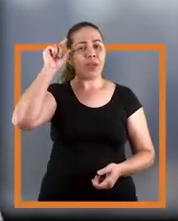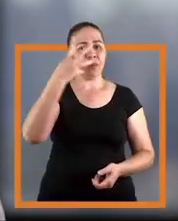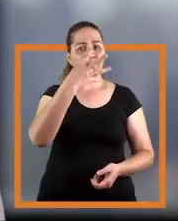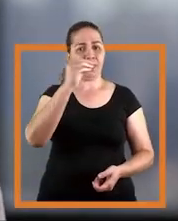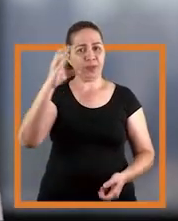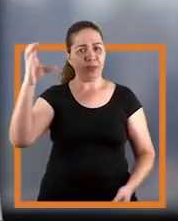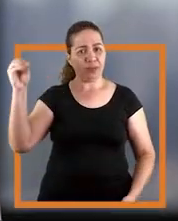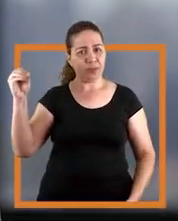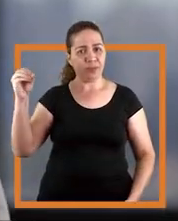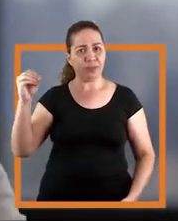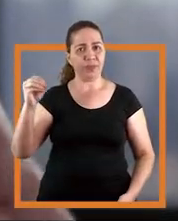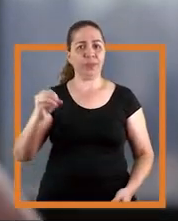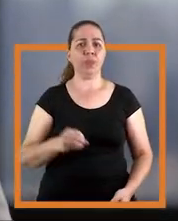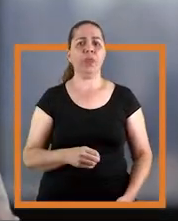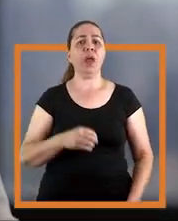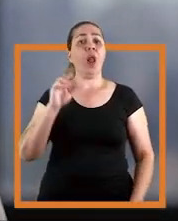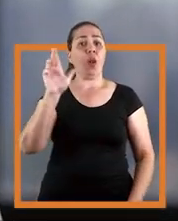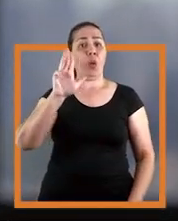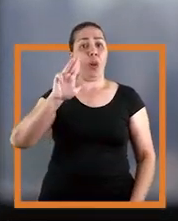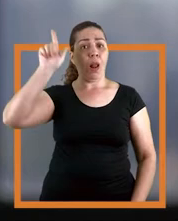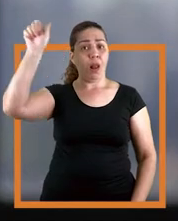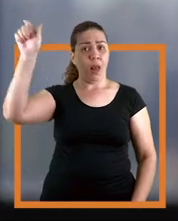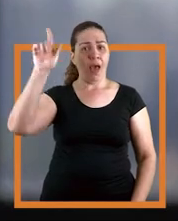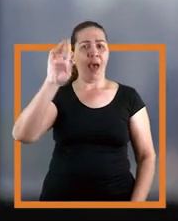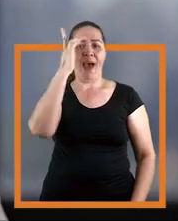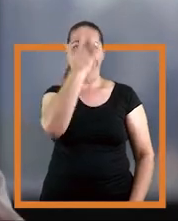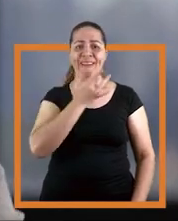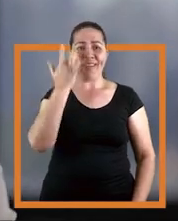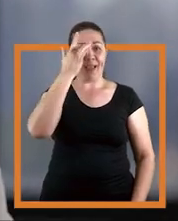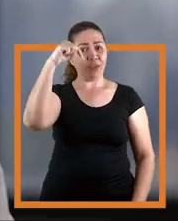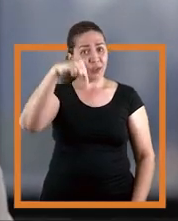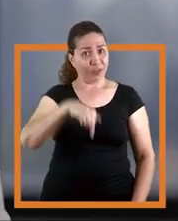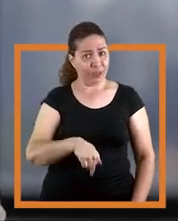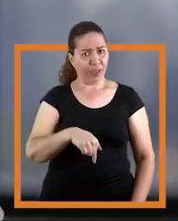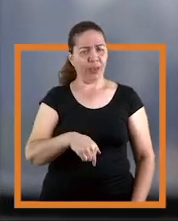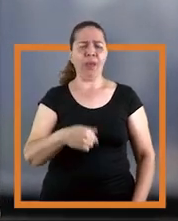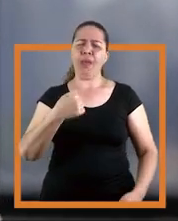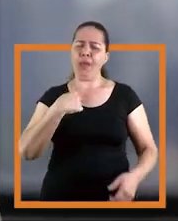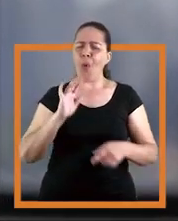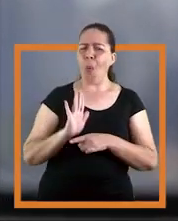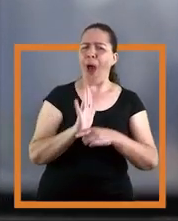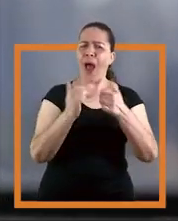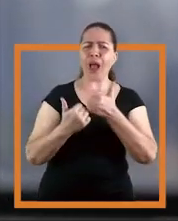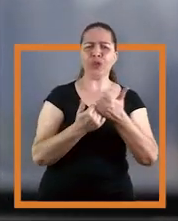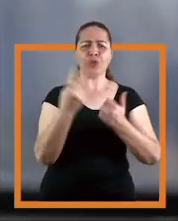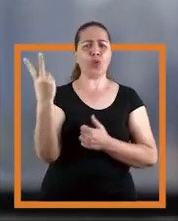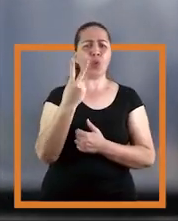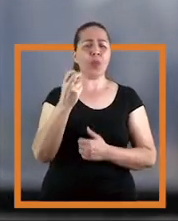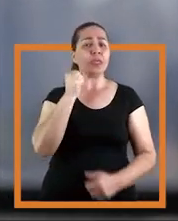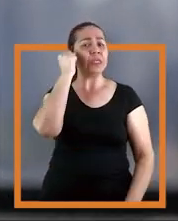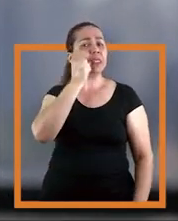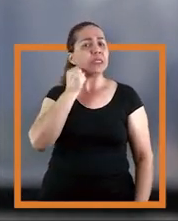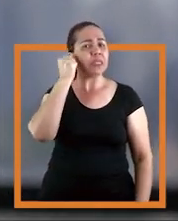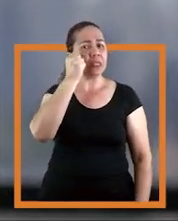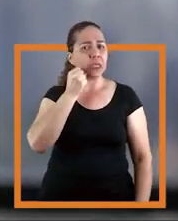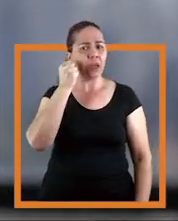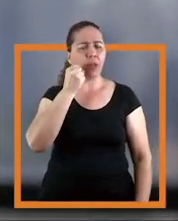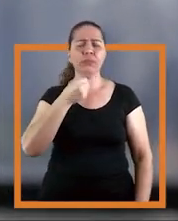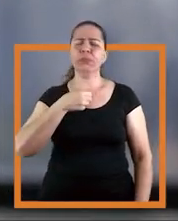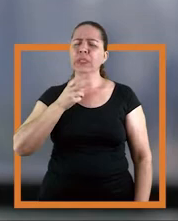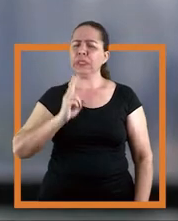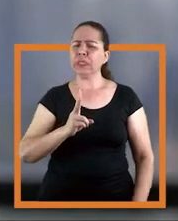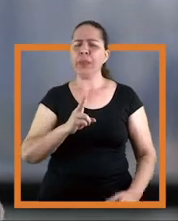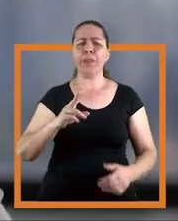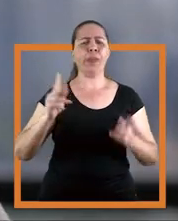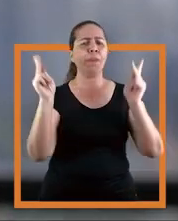É Lula lá, Haddad aqui e eu ajudando os dois no Senado da República. Sempre no caminho da paz e da